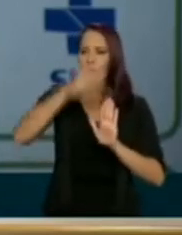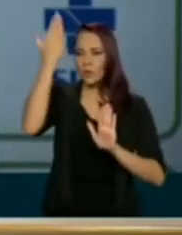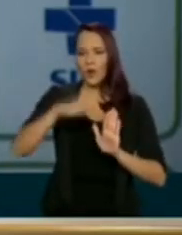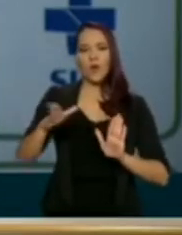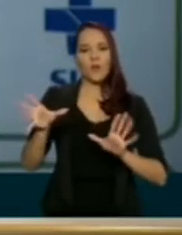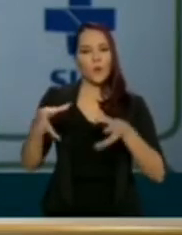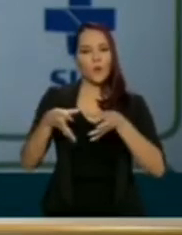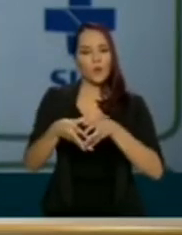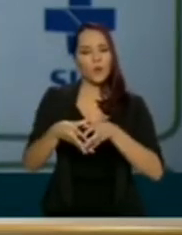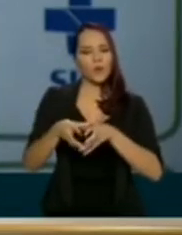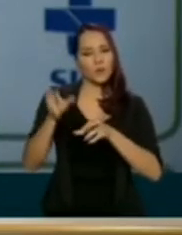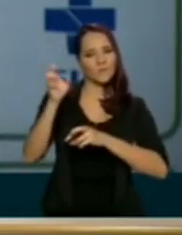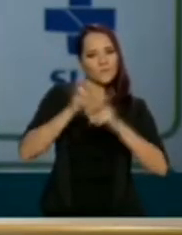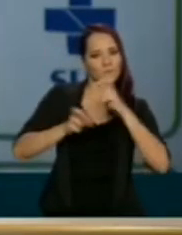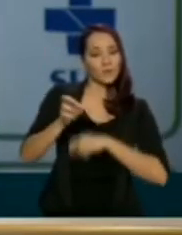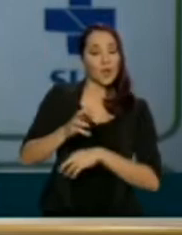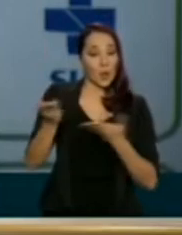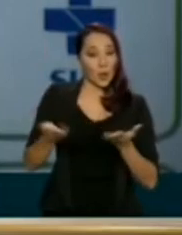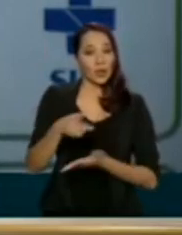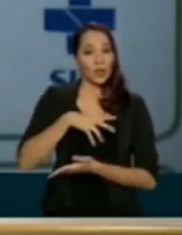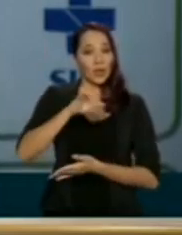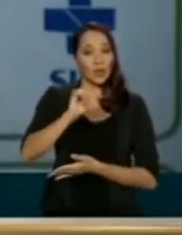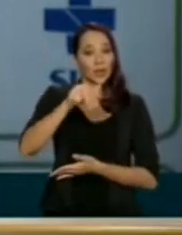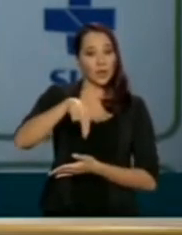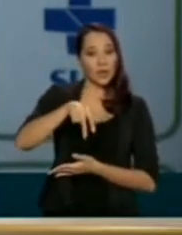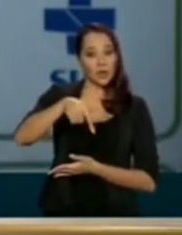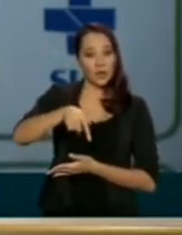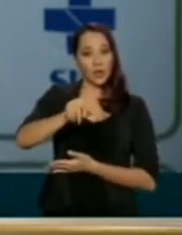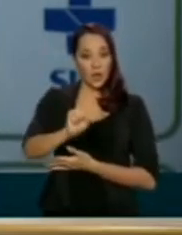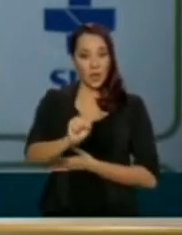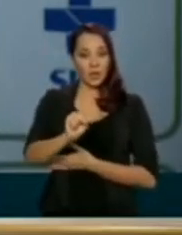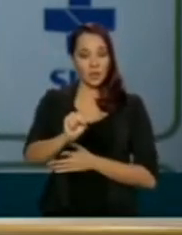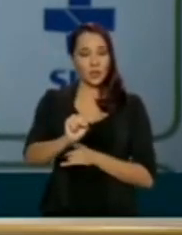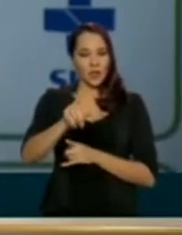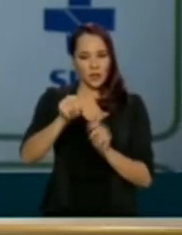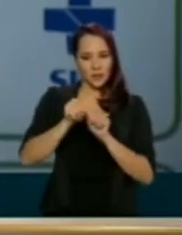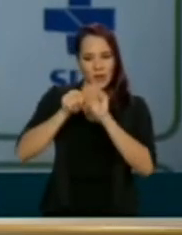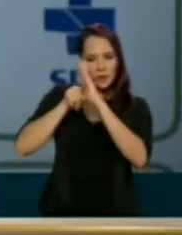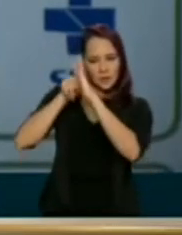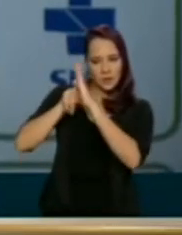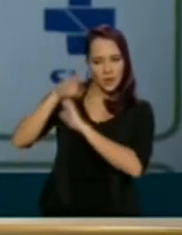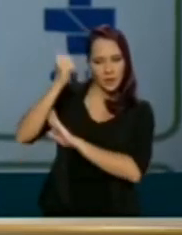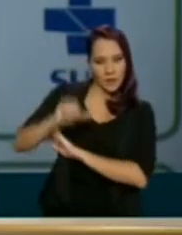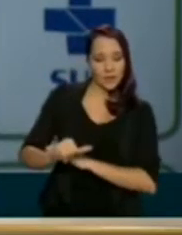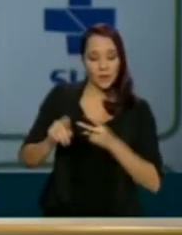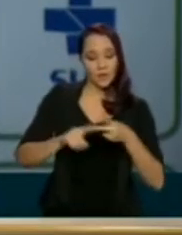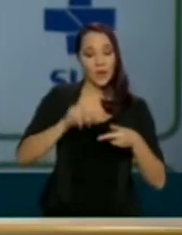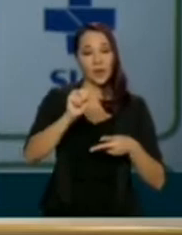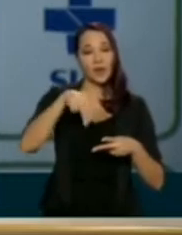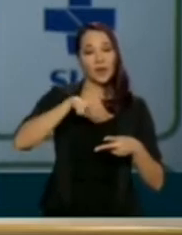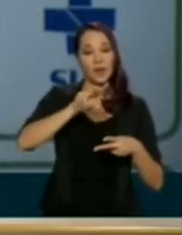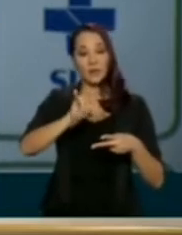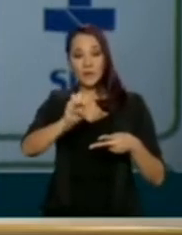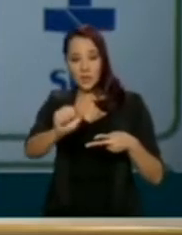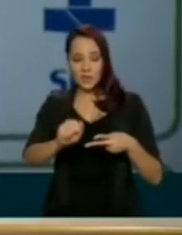reguladores. Nós temos o Instituto INQS que faz essa notícia, que faz essa avaliação. Temos a Anvisa que faz